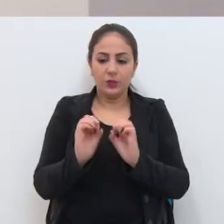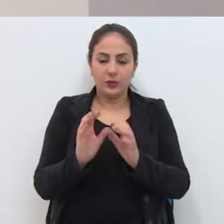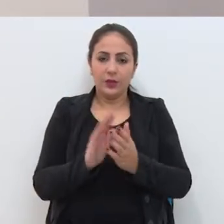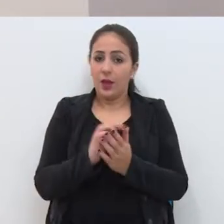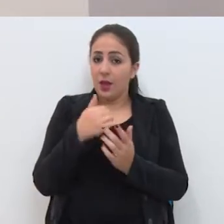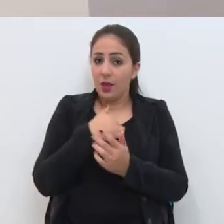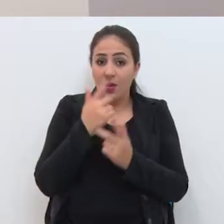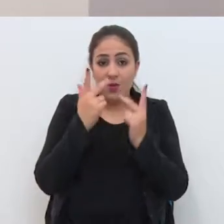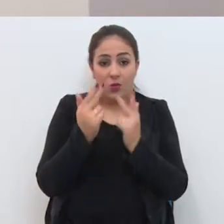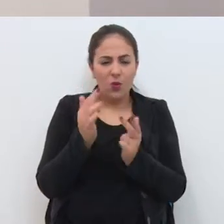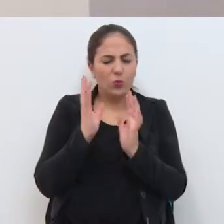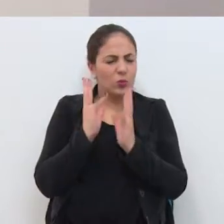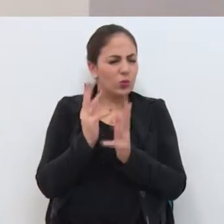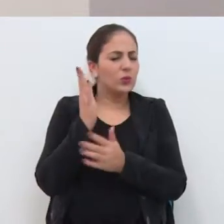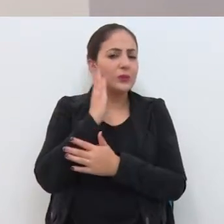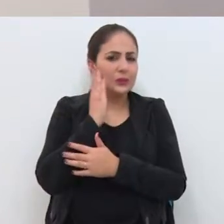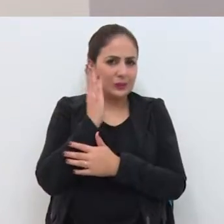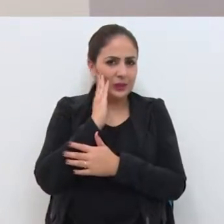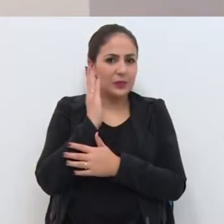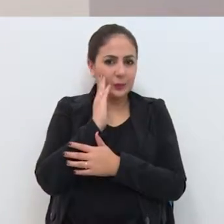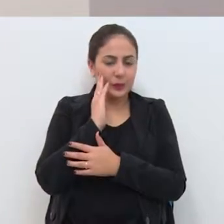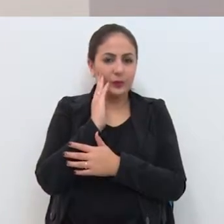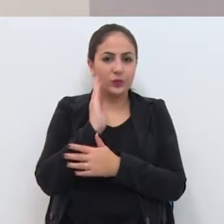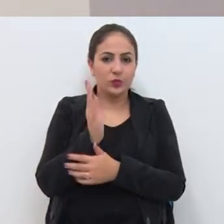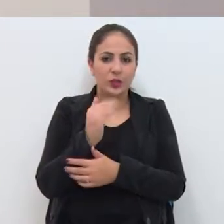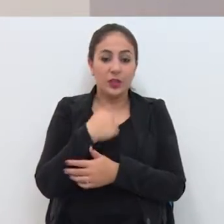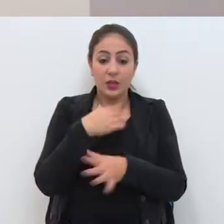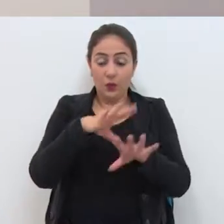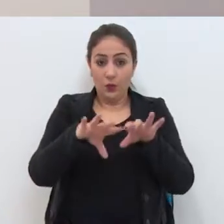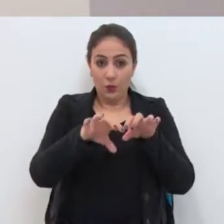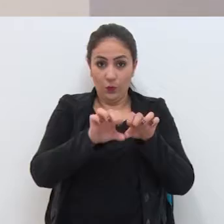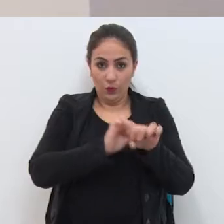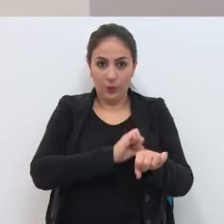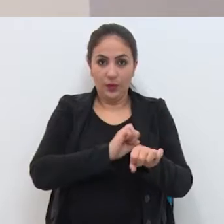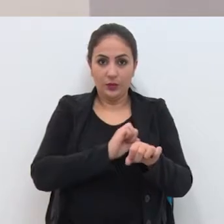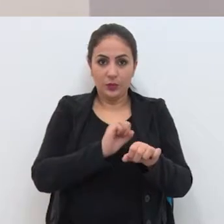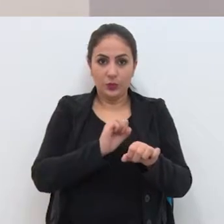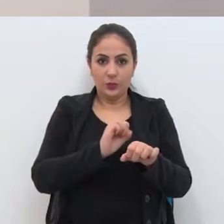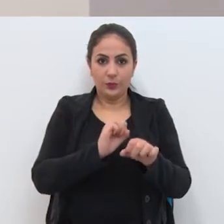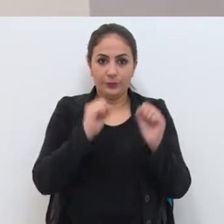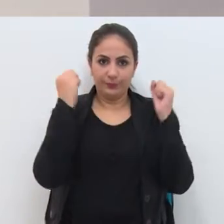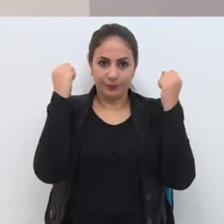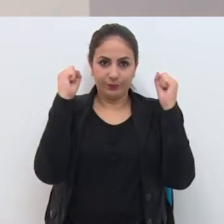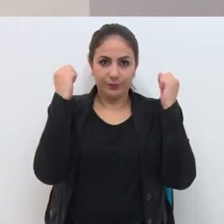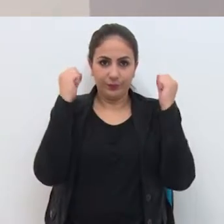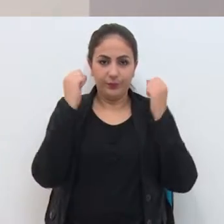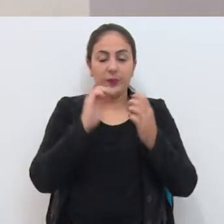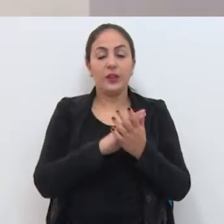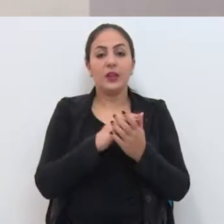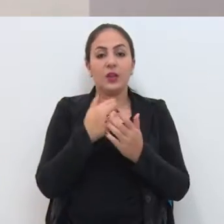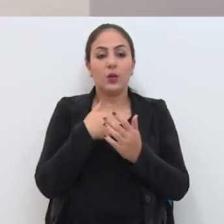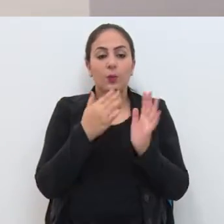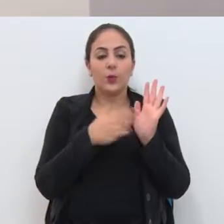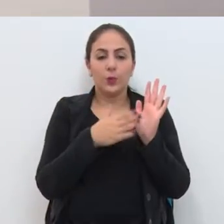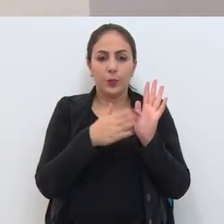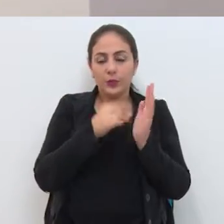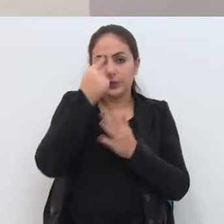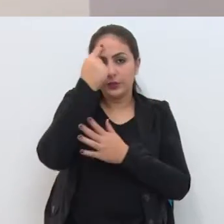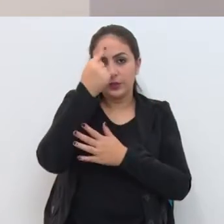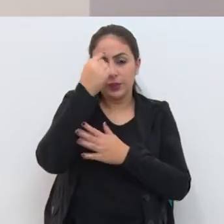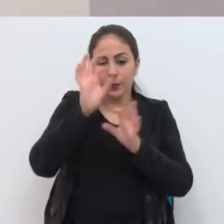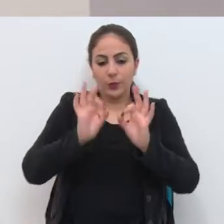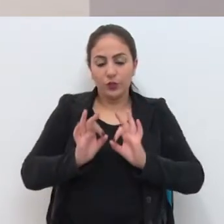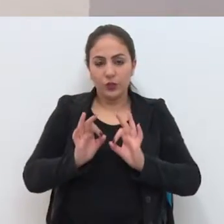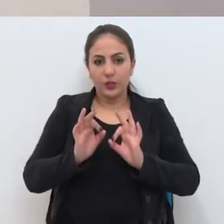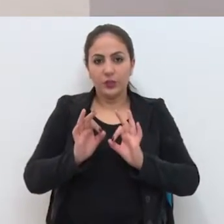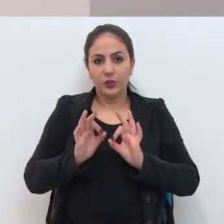E eu como todo mundo sabe Os telespectadores também já sabem Eu sou formado em educação física E a gente propôs essa ideia de projeto